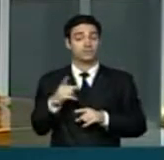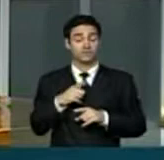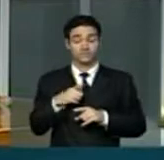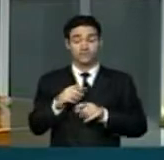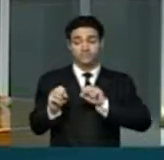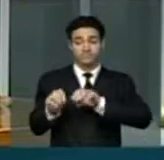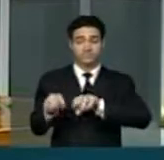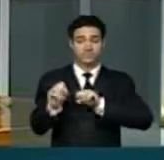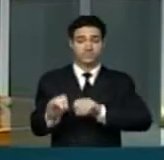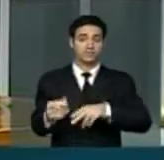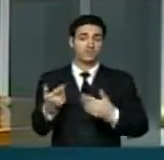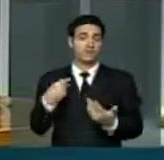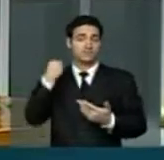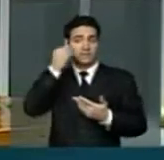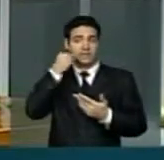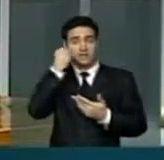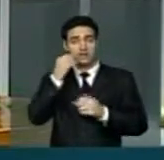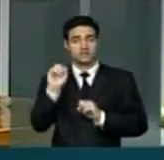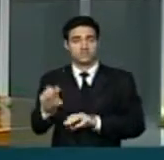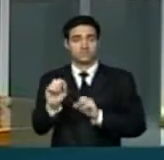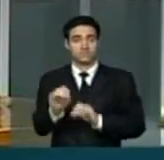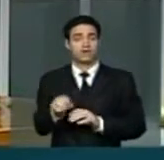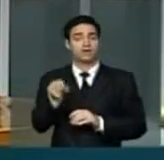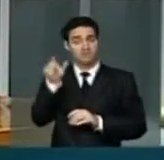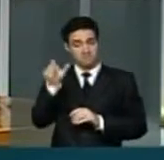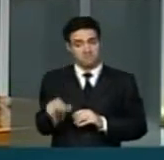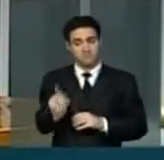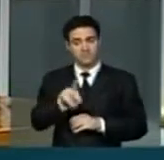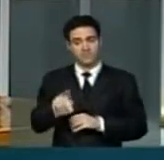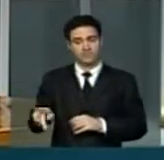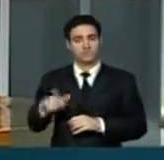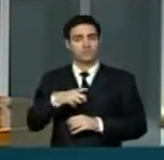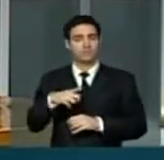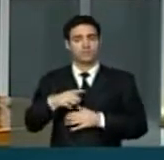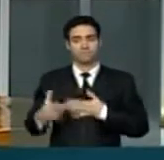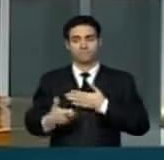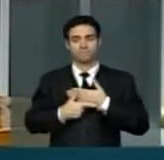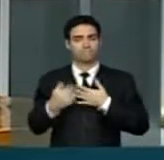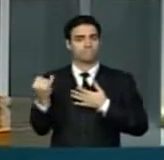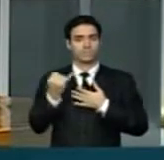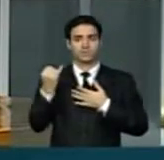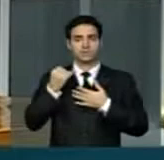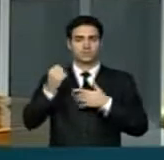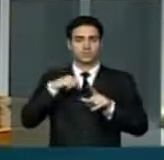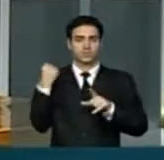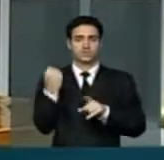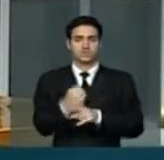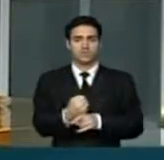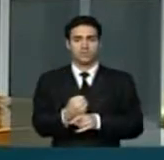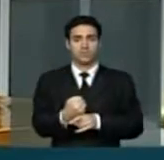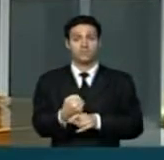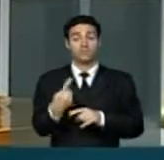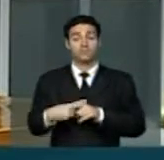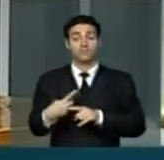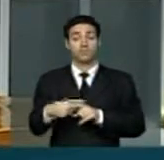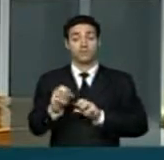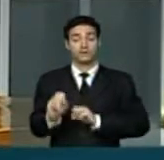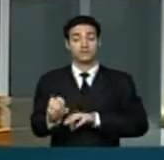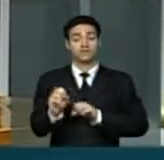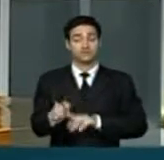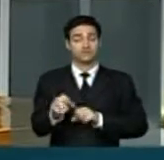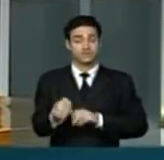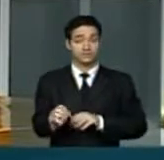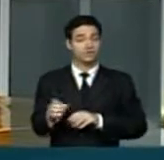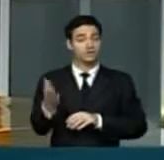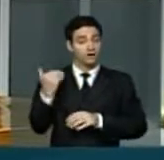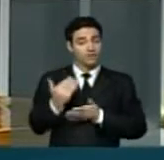conhecimentos e experiências, cumprem o importantíssimo papel social, porque ensinam desde a